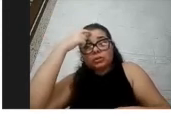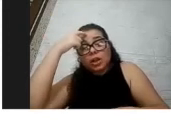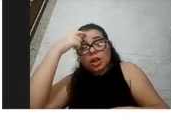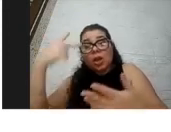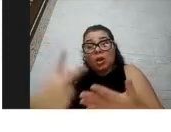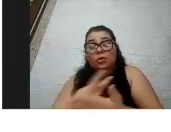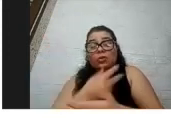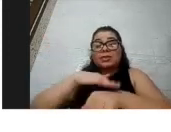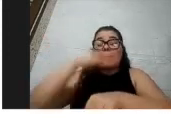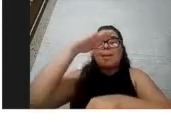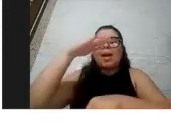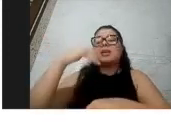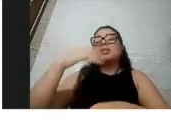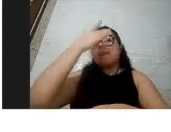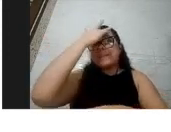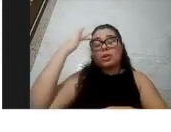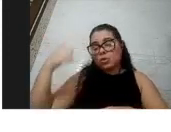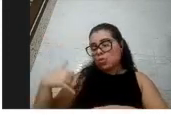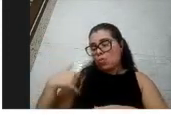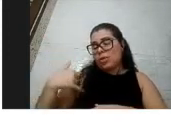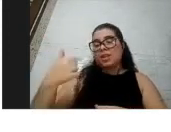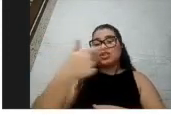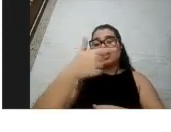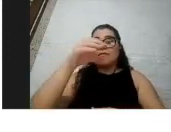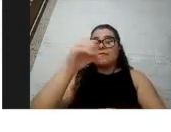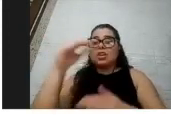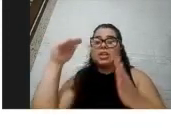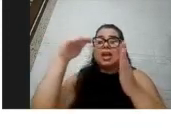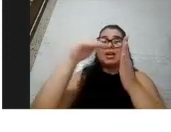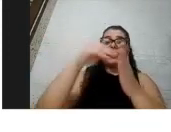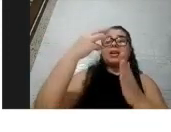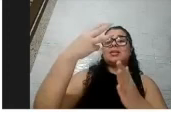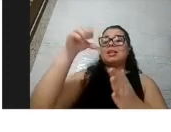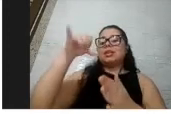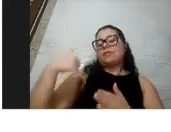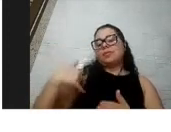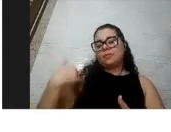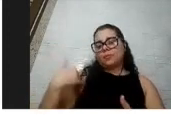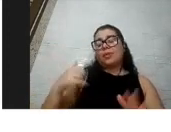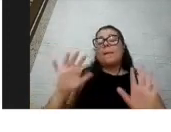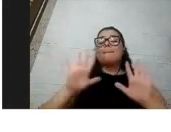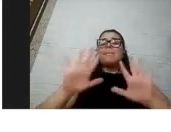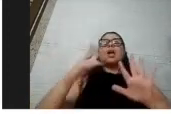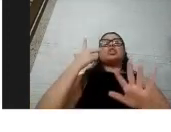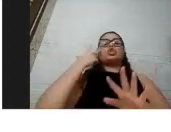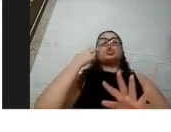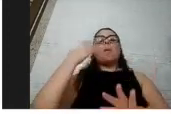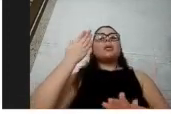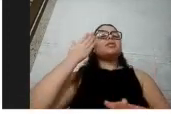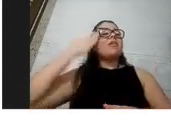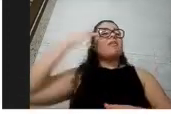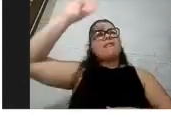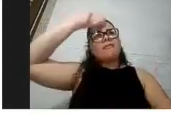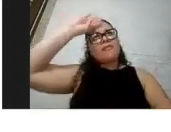de 20 a 39 anos mas no geral febre, tosse dificuldade para respirar são os sintomas